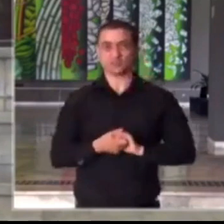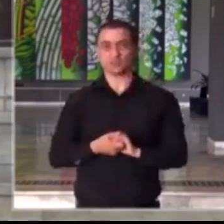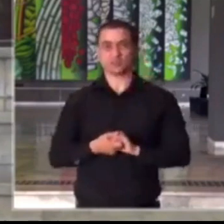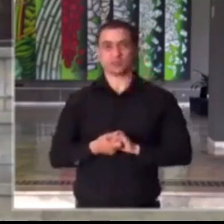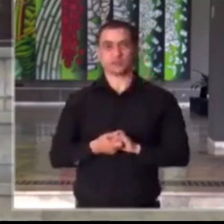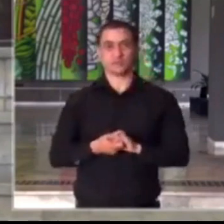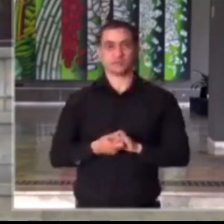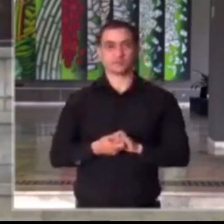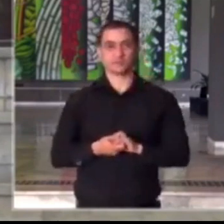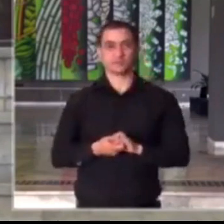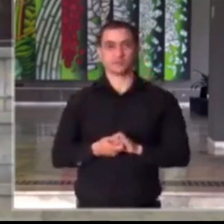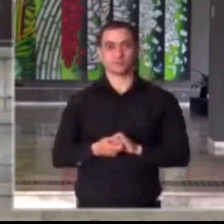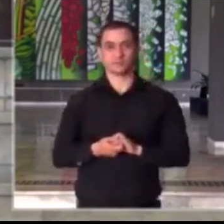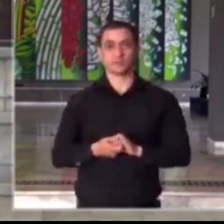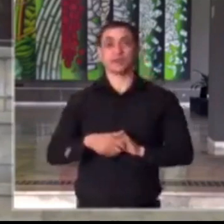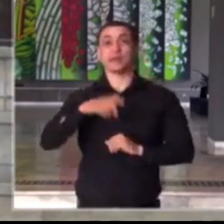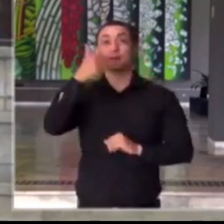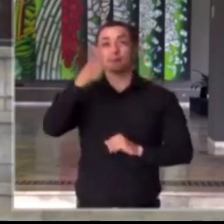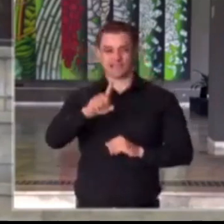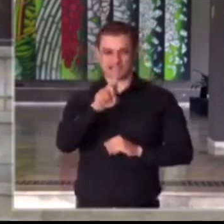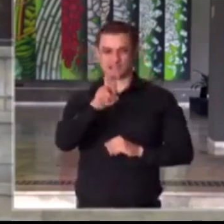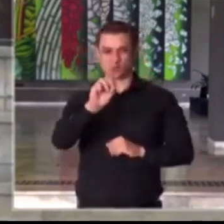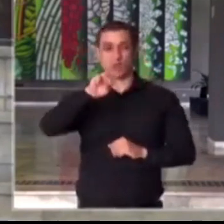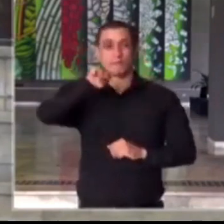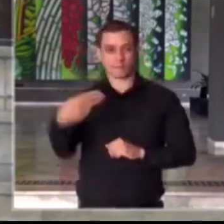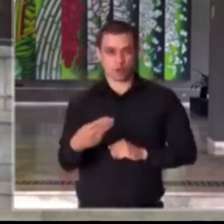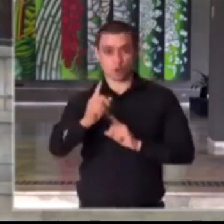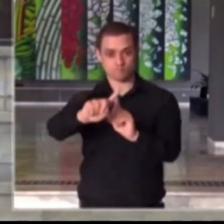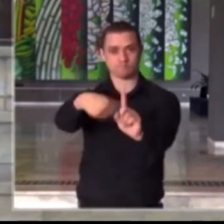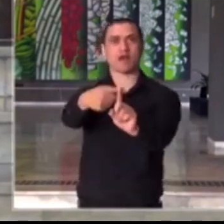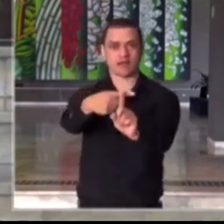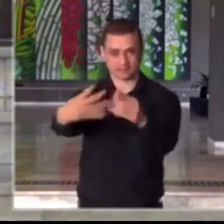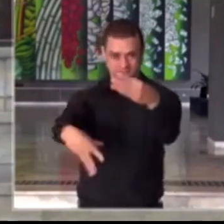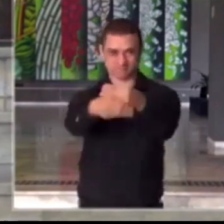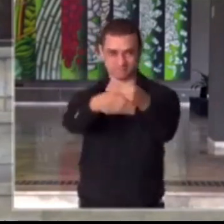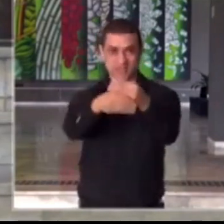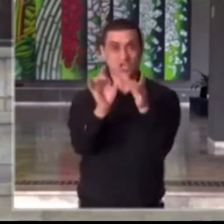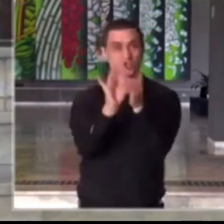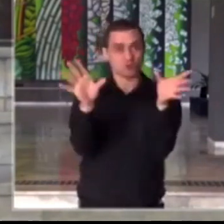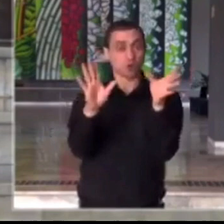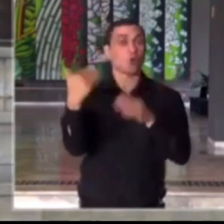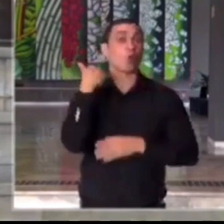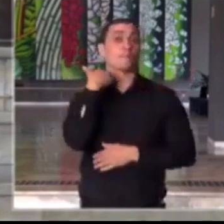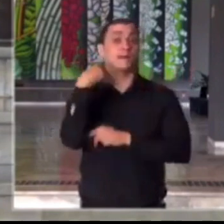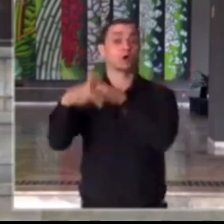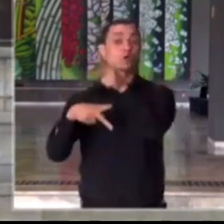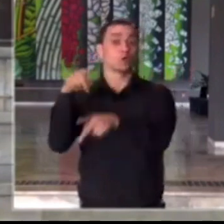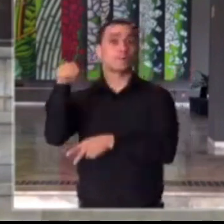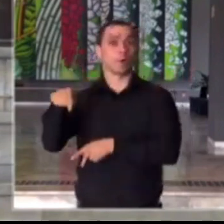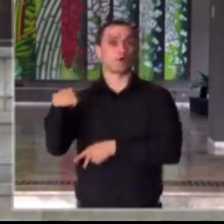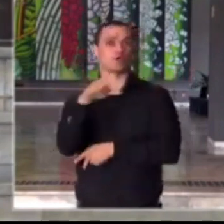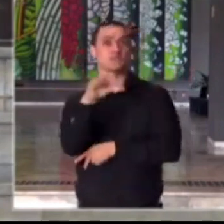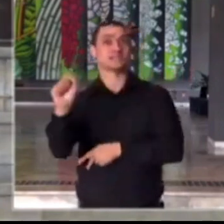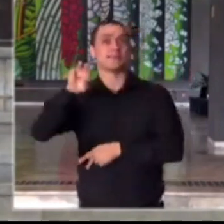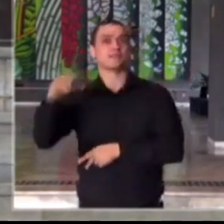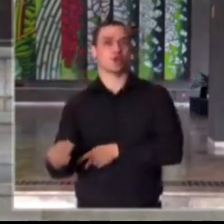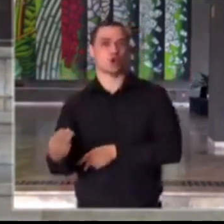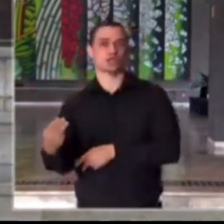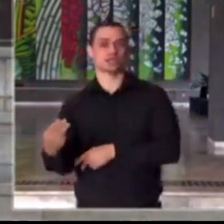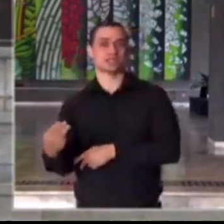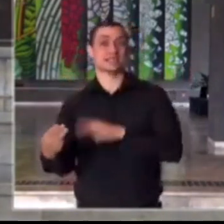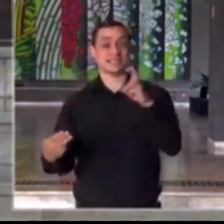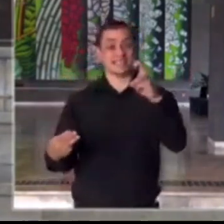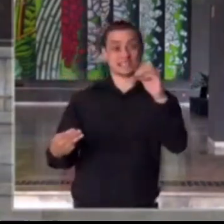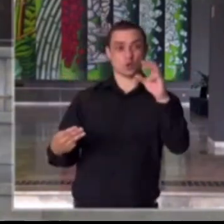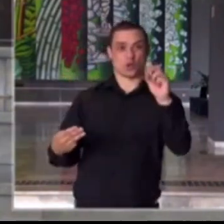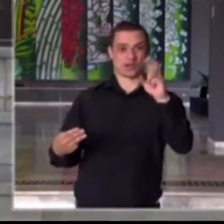150 milhões disponíveis. Banco do Povo, 100 milhões. E